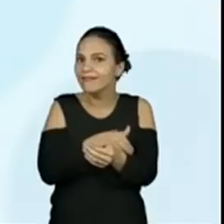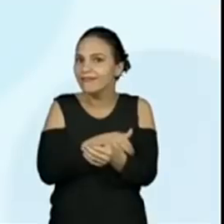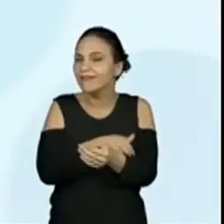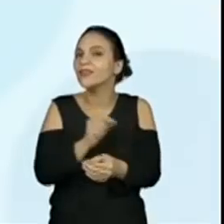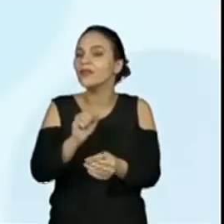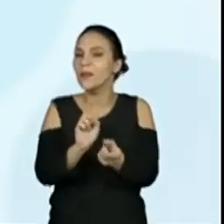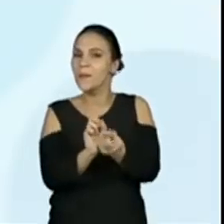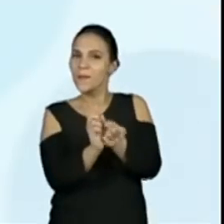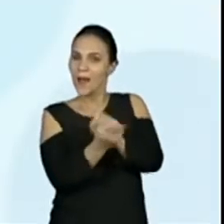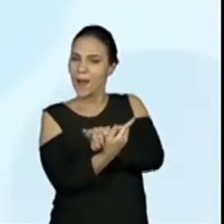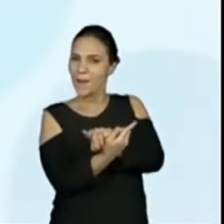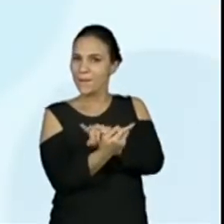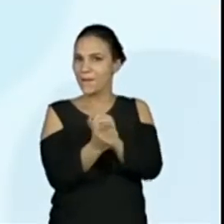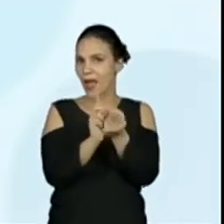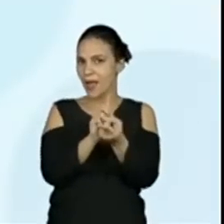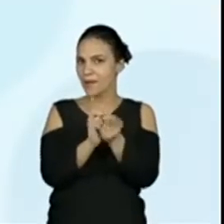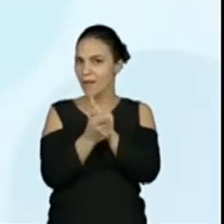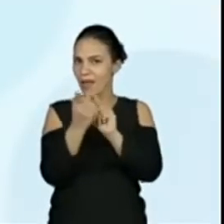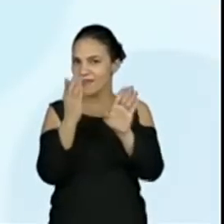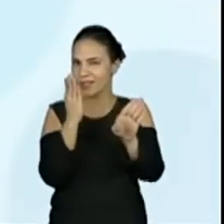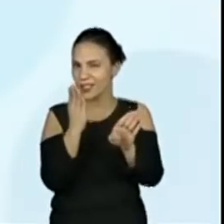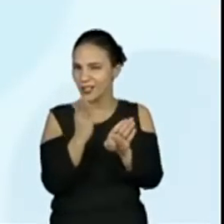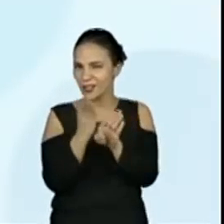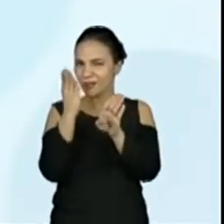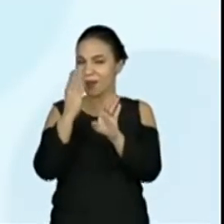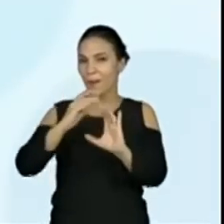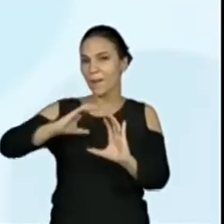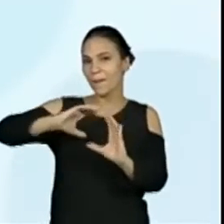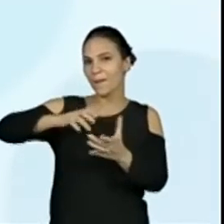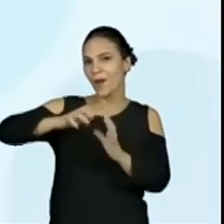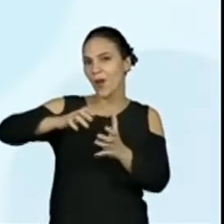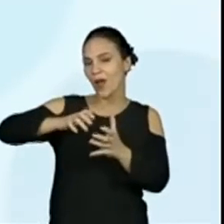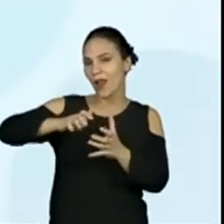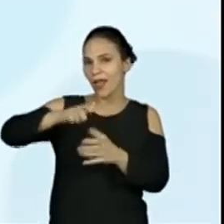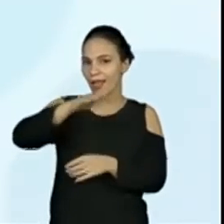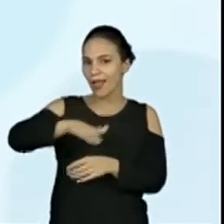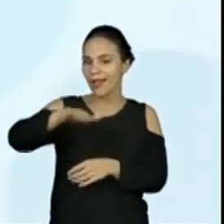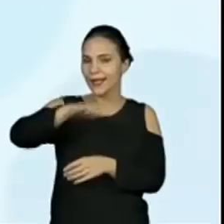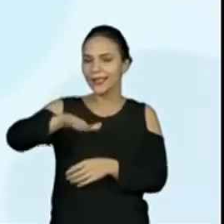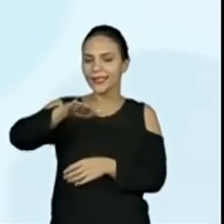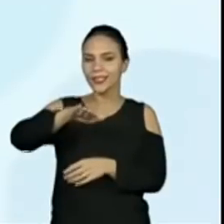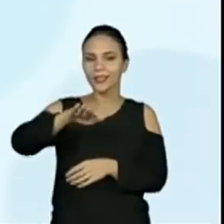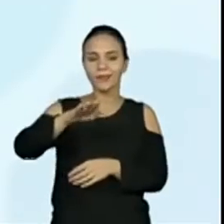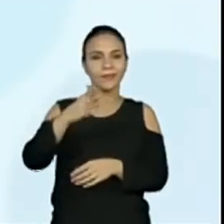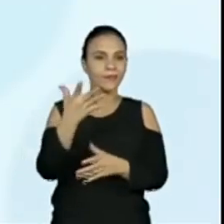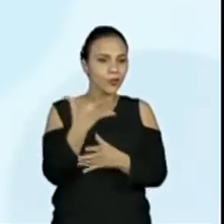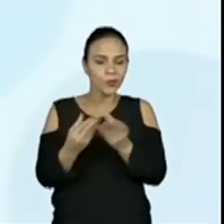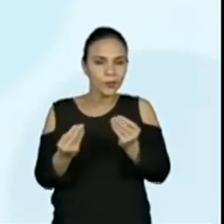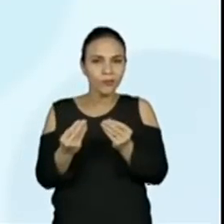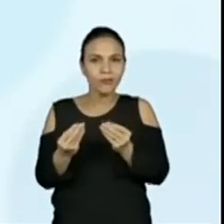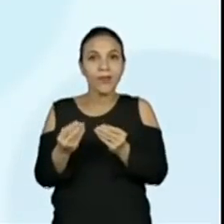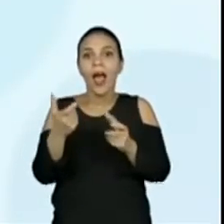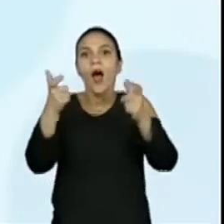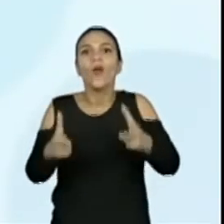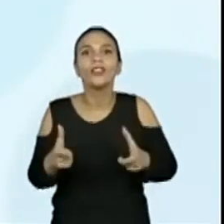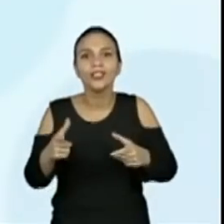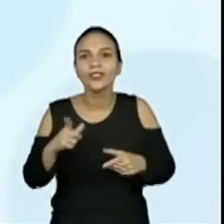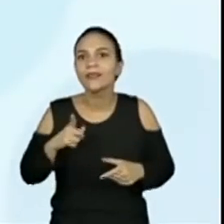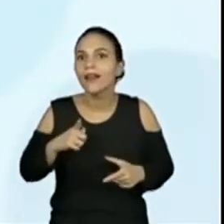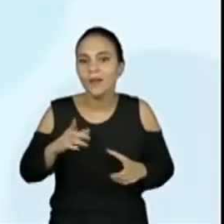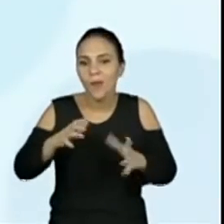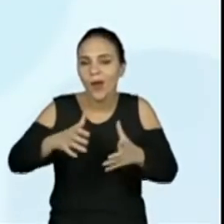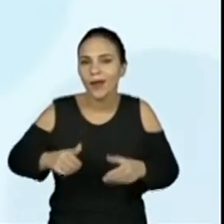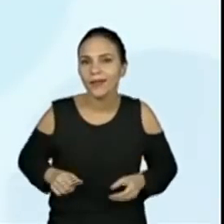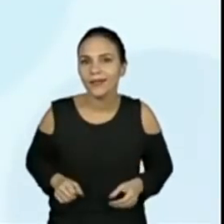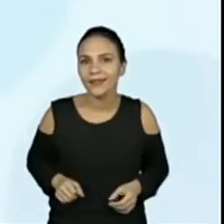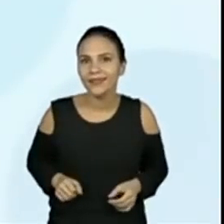inversas. E descubra aonde a bola das crianças foi parar. Ah,